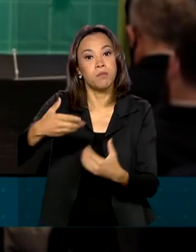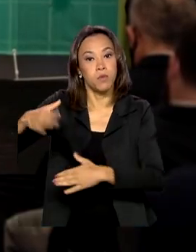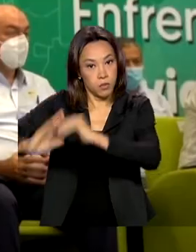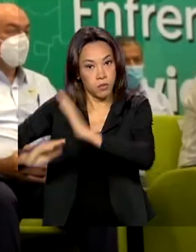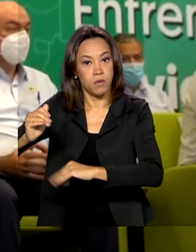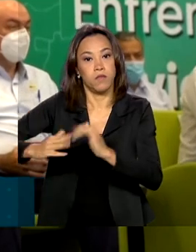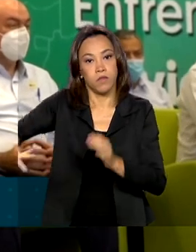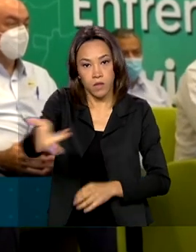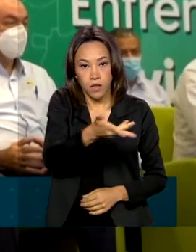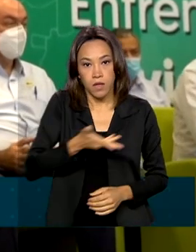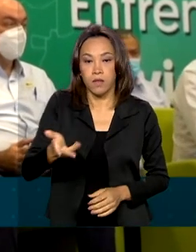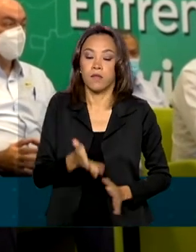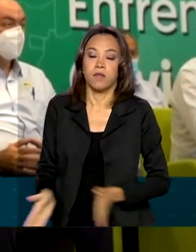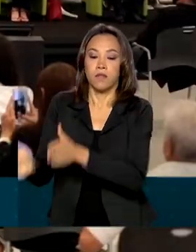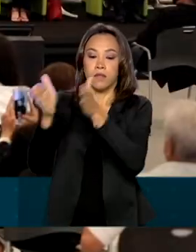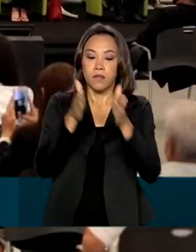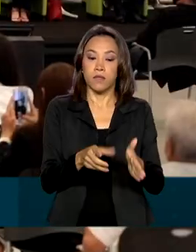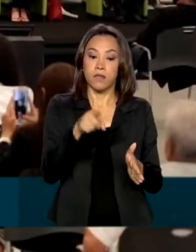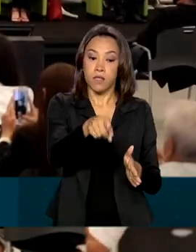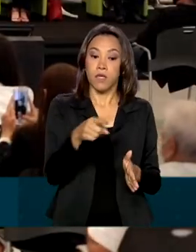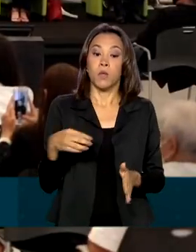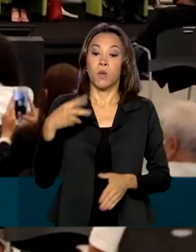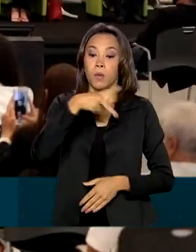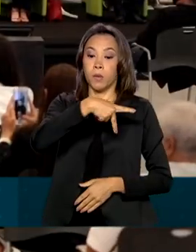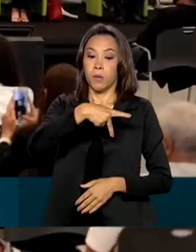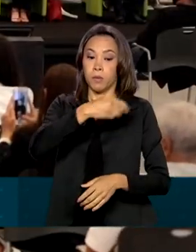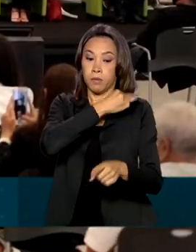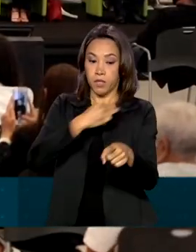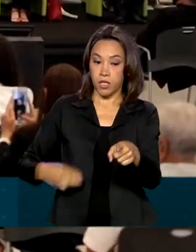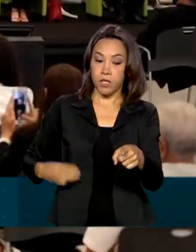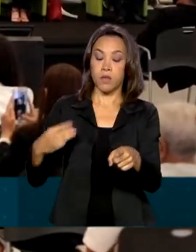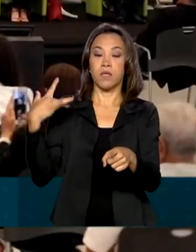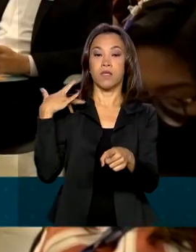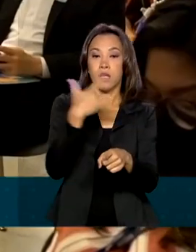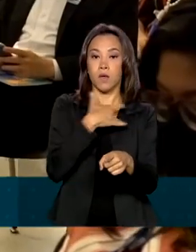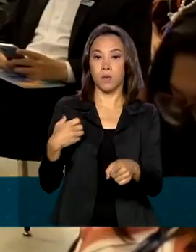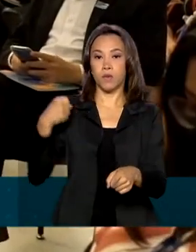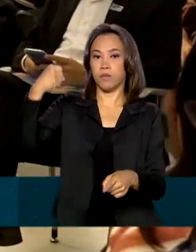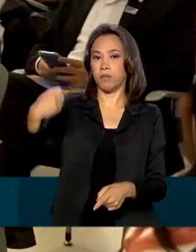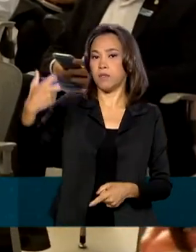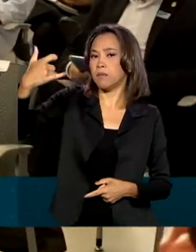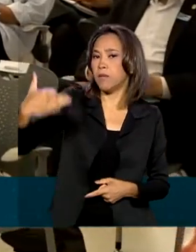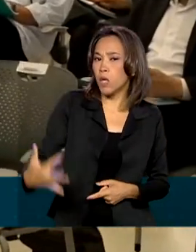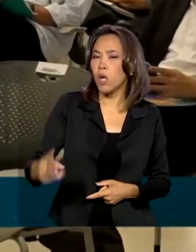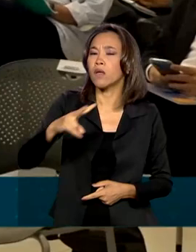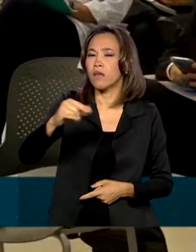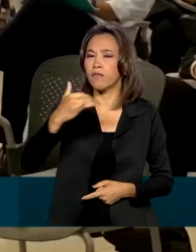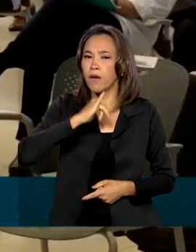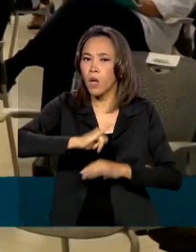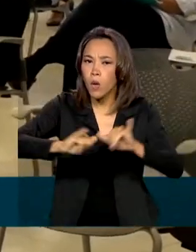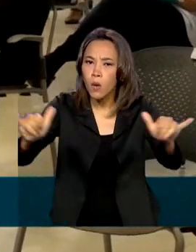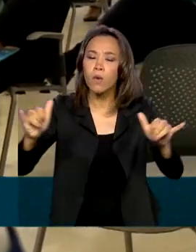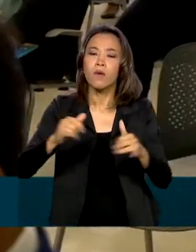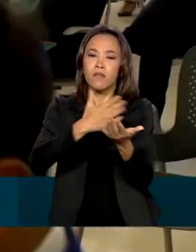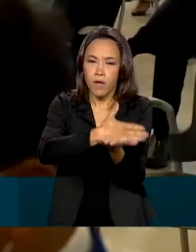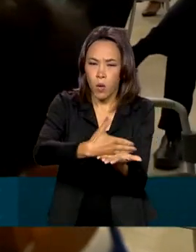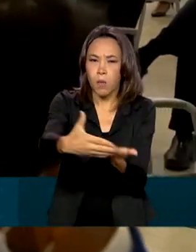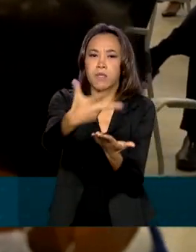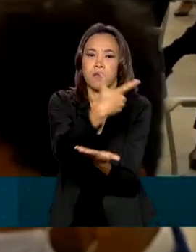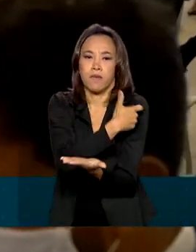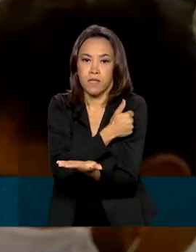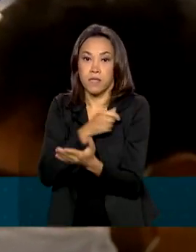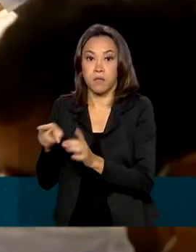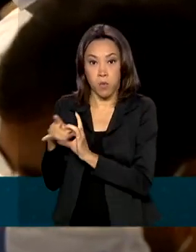Estado, o ministro da Saúde falou também sobre a vacinação que deve começar assim que a Anvisa autorizar o uso